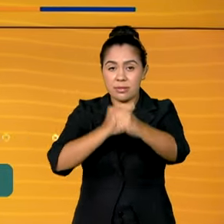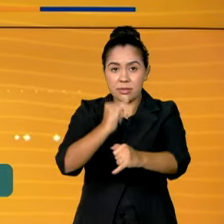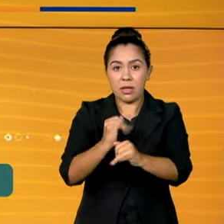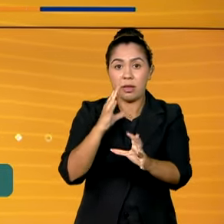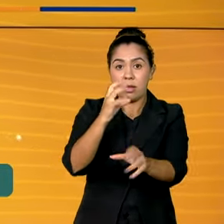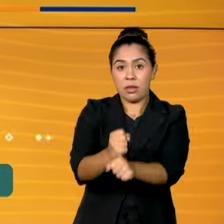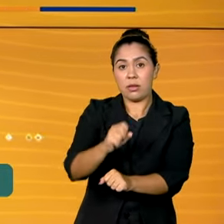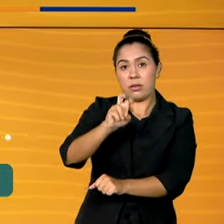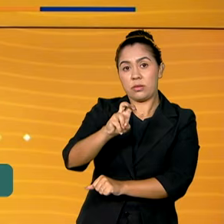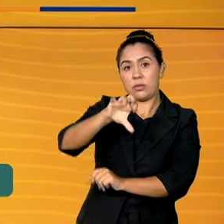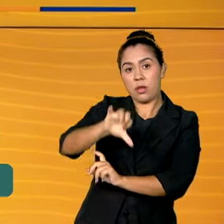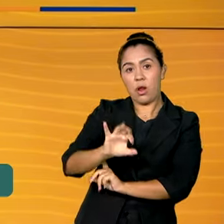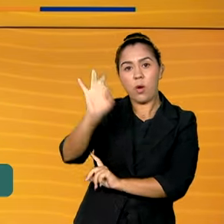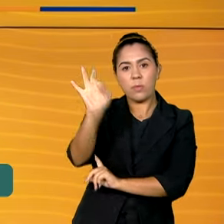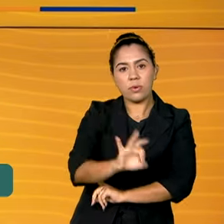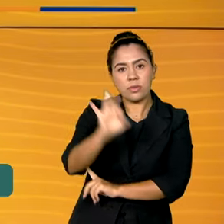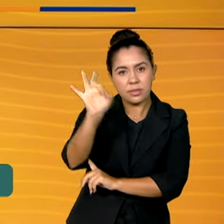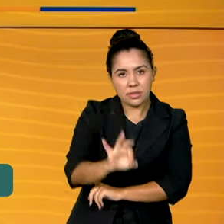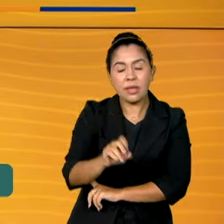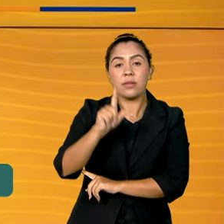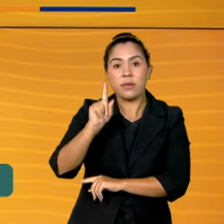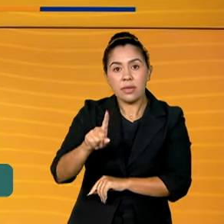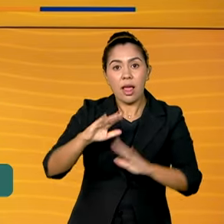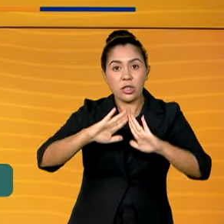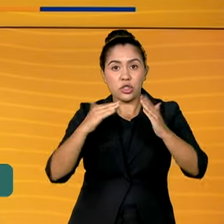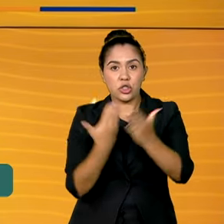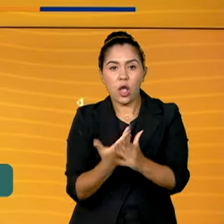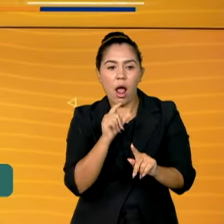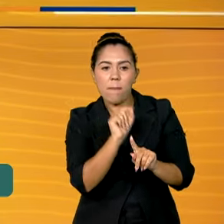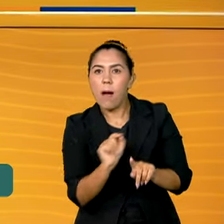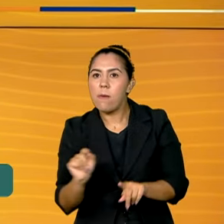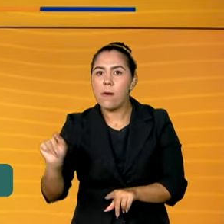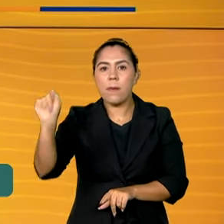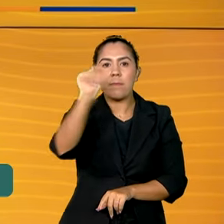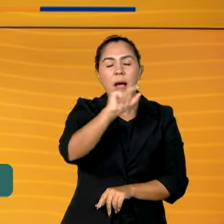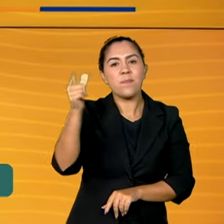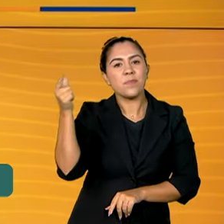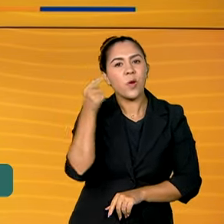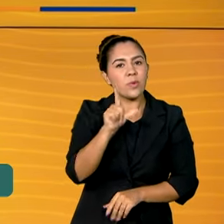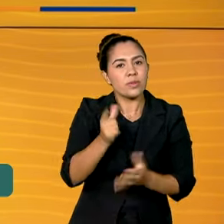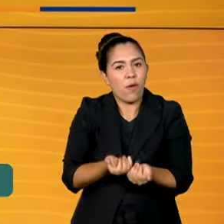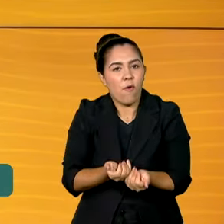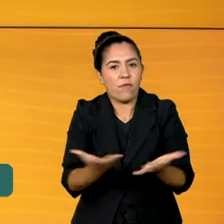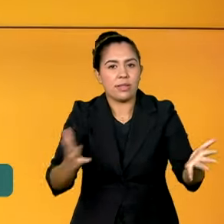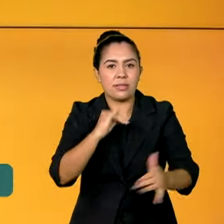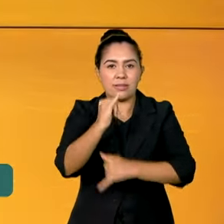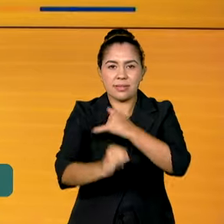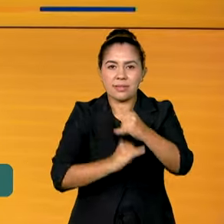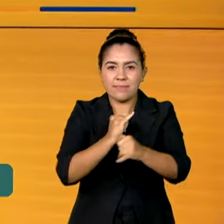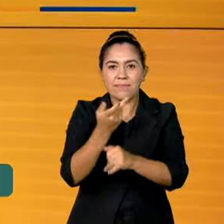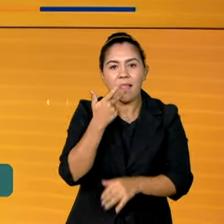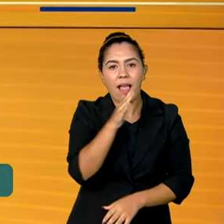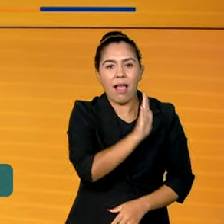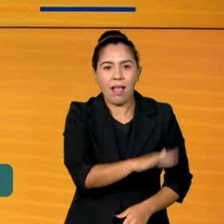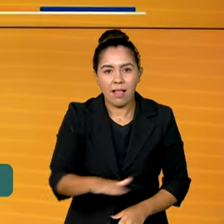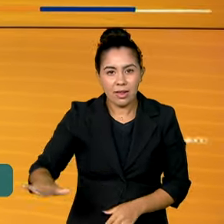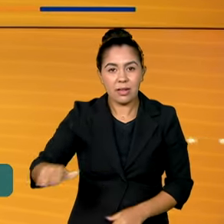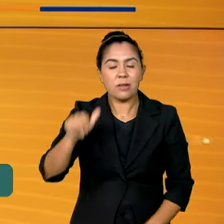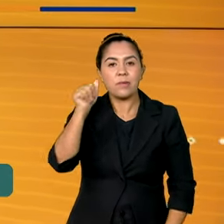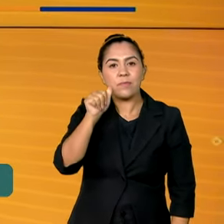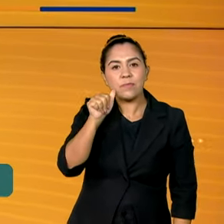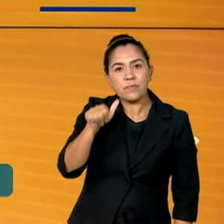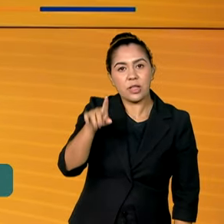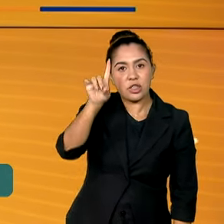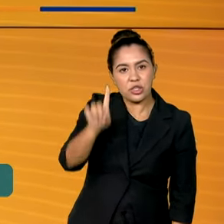% dos centros de ensino, para garantir o acesso de milhares de crianças e jovens à internet. A diretora Anitta